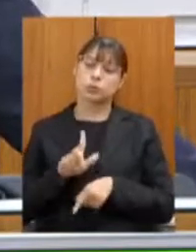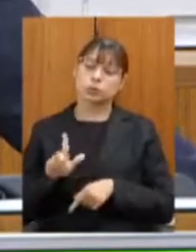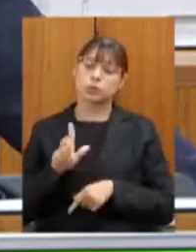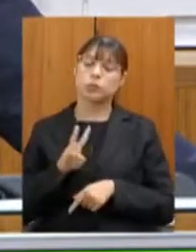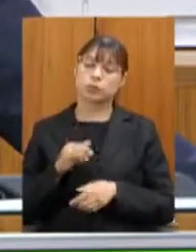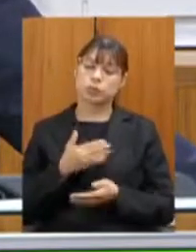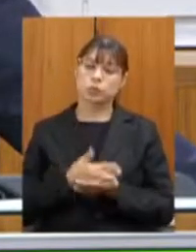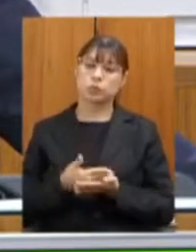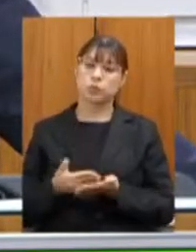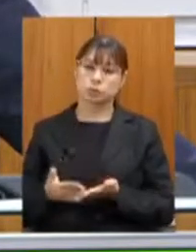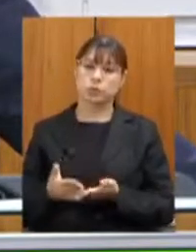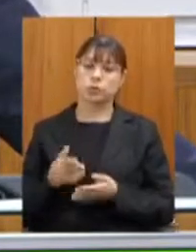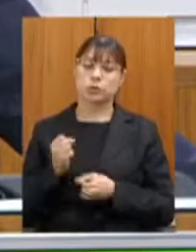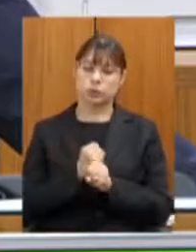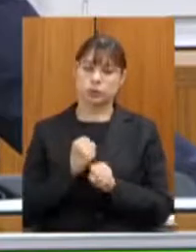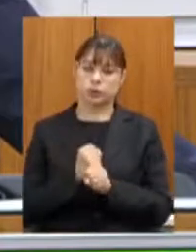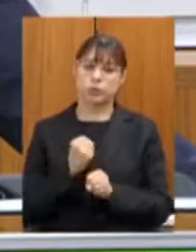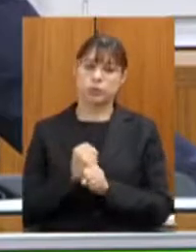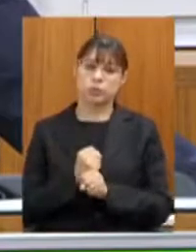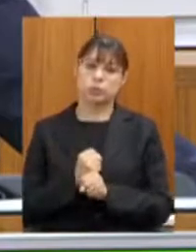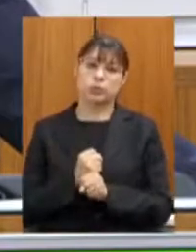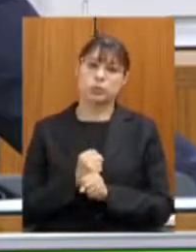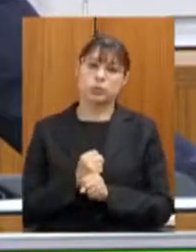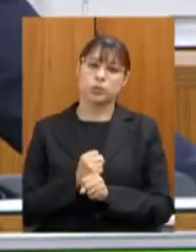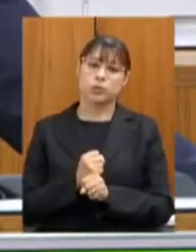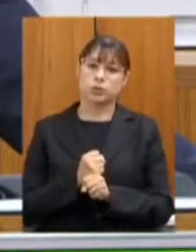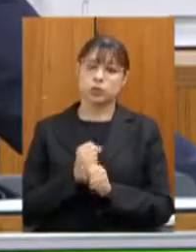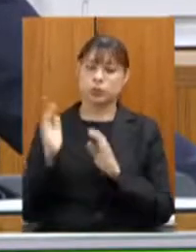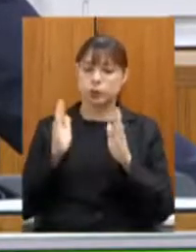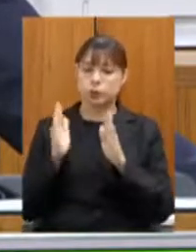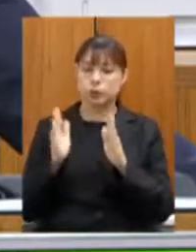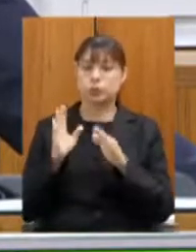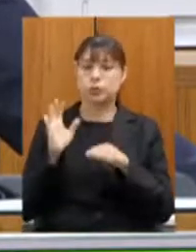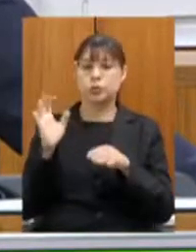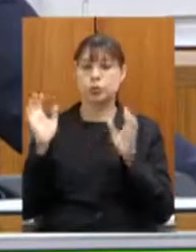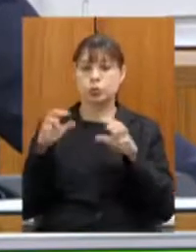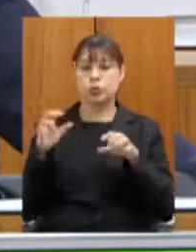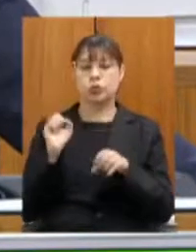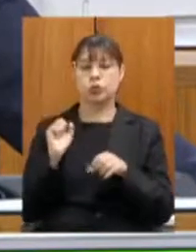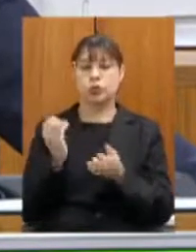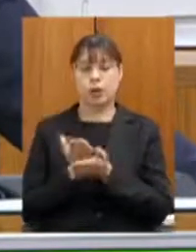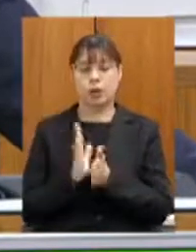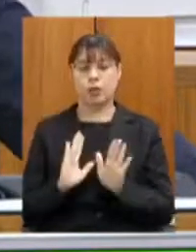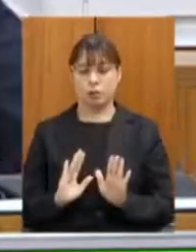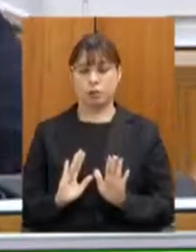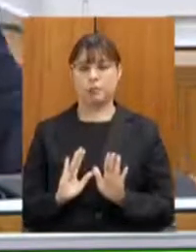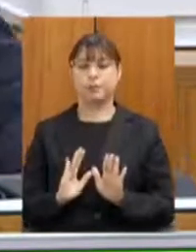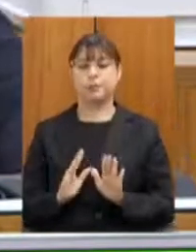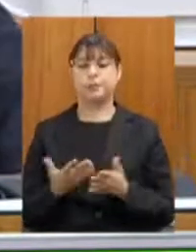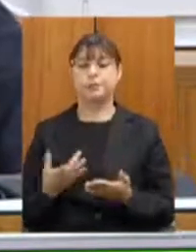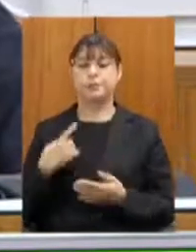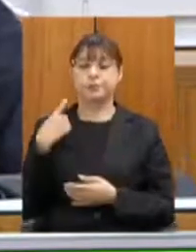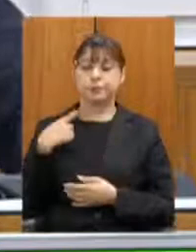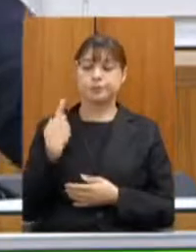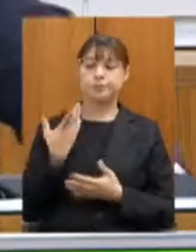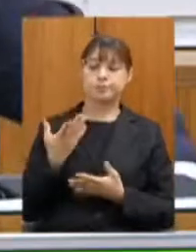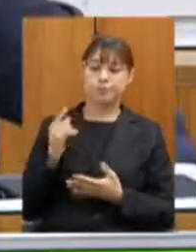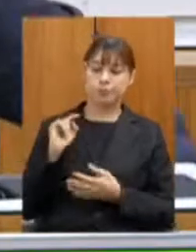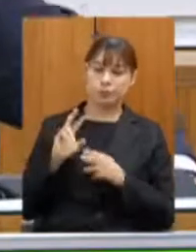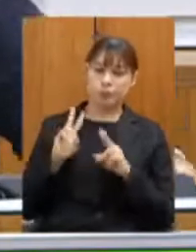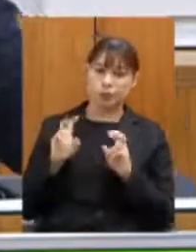iniciar essas obras já passado o período de chuvas então deputado com relação a isso